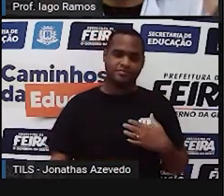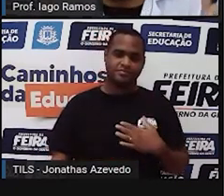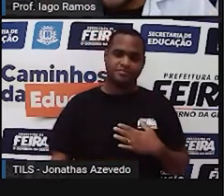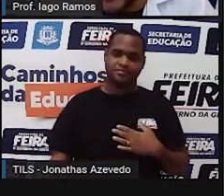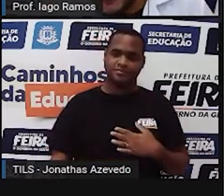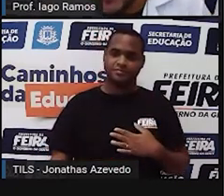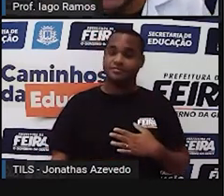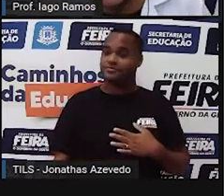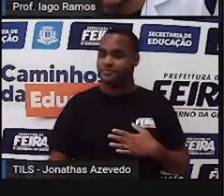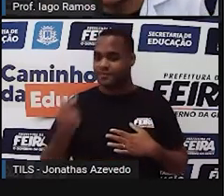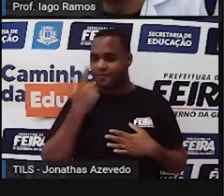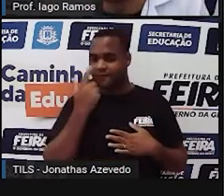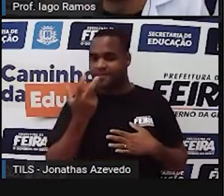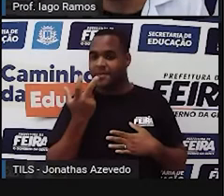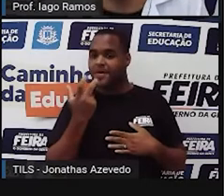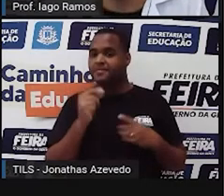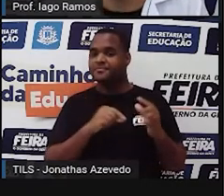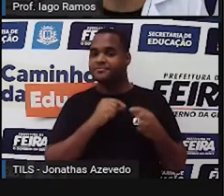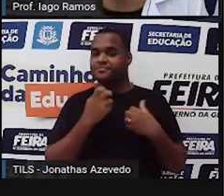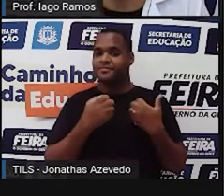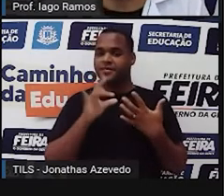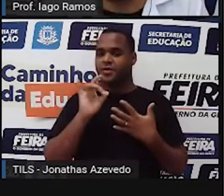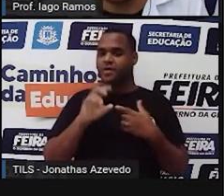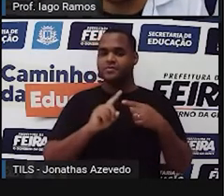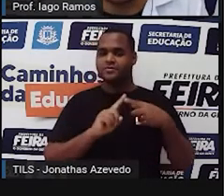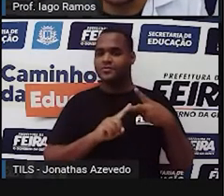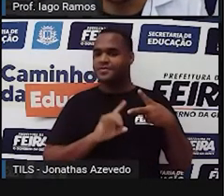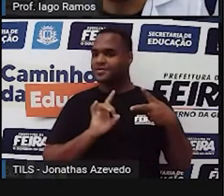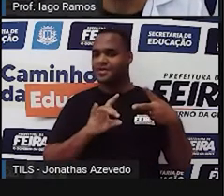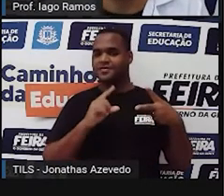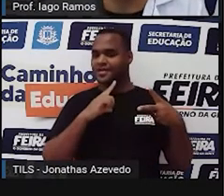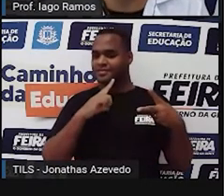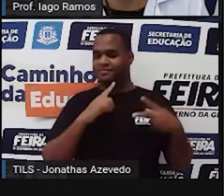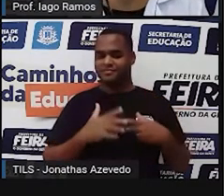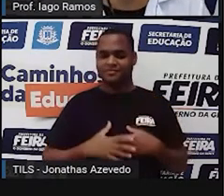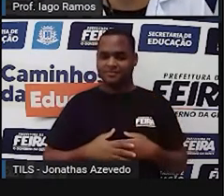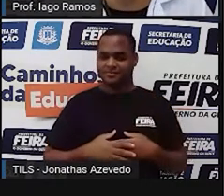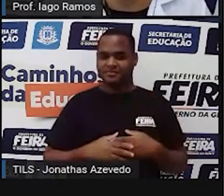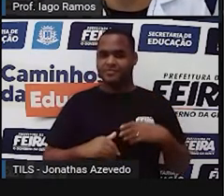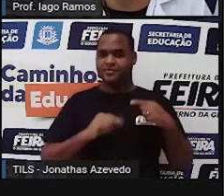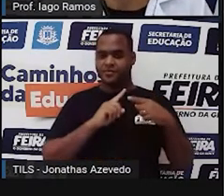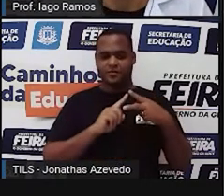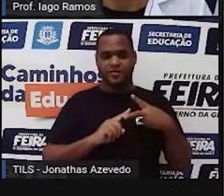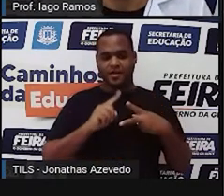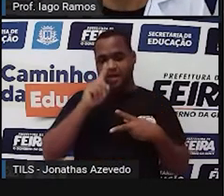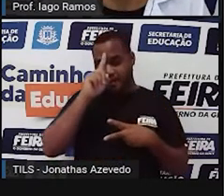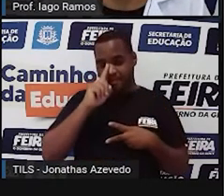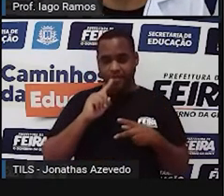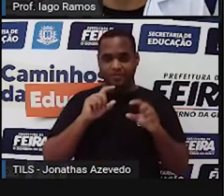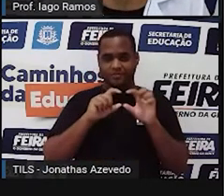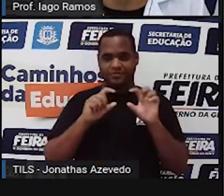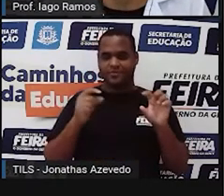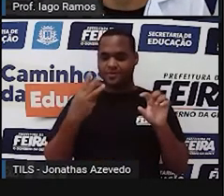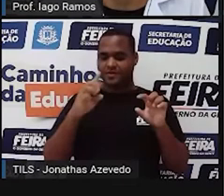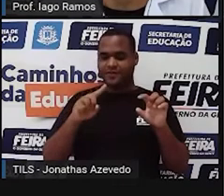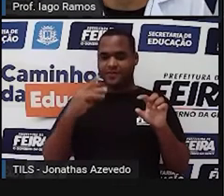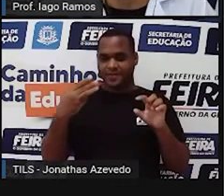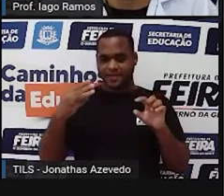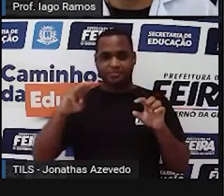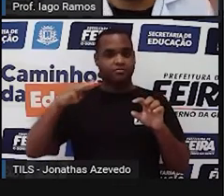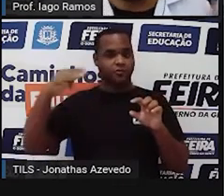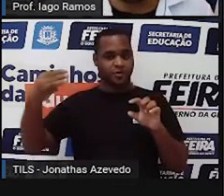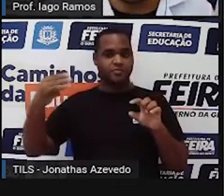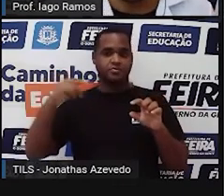Vamos conferir? Ó, só tem duas, né? Está ali grifado em amarelo. É o 3,3